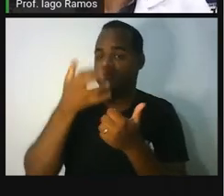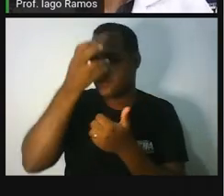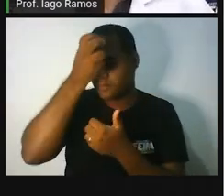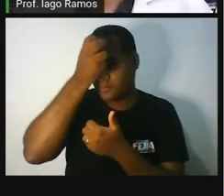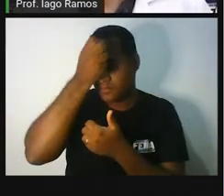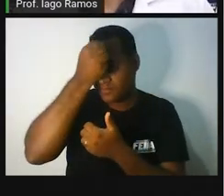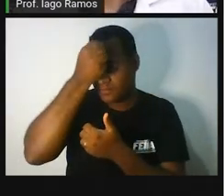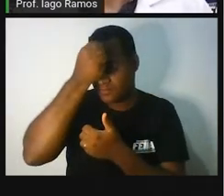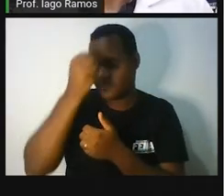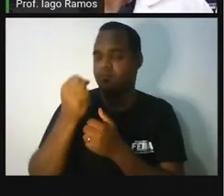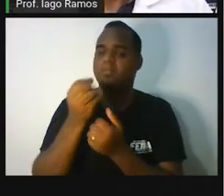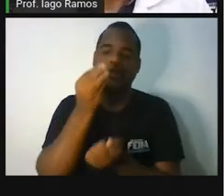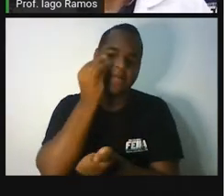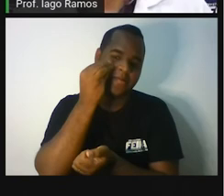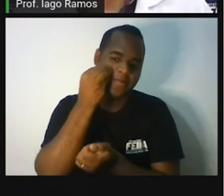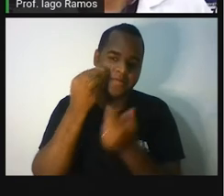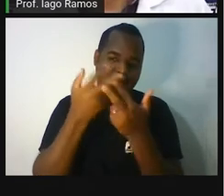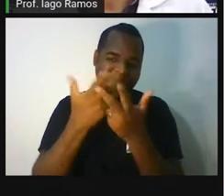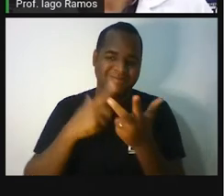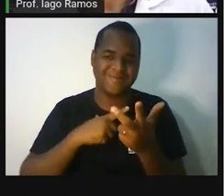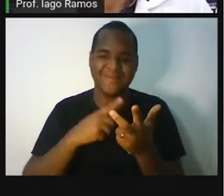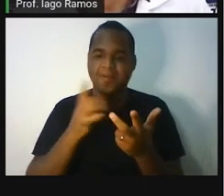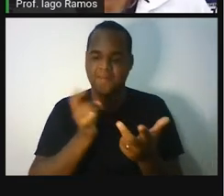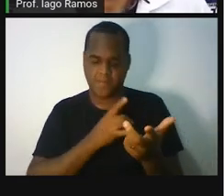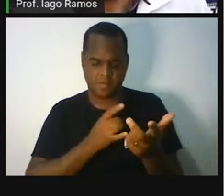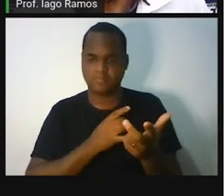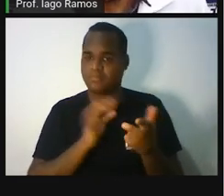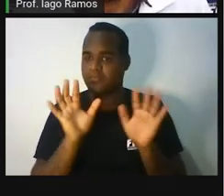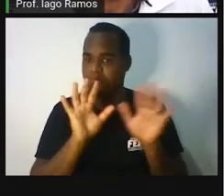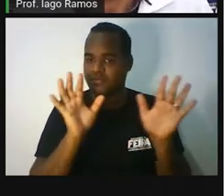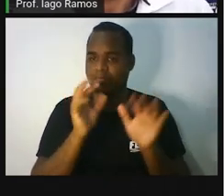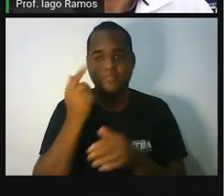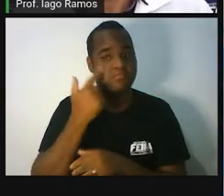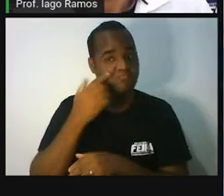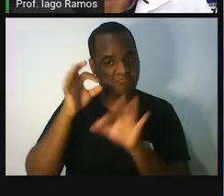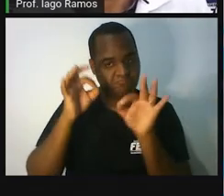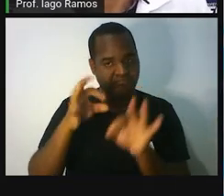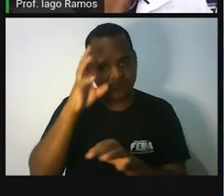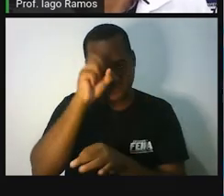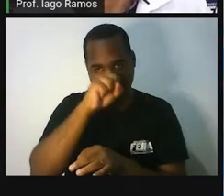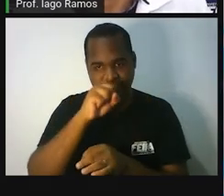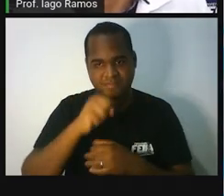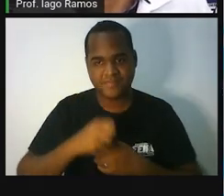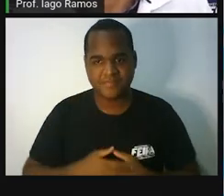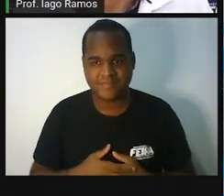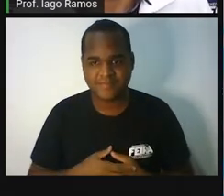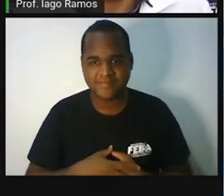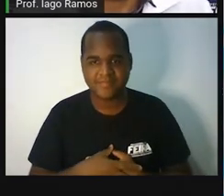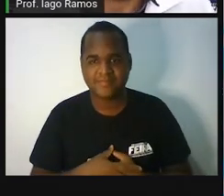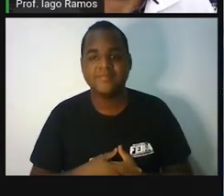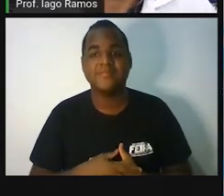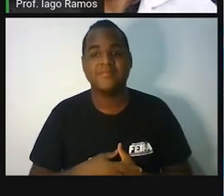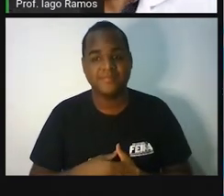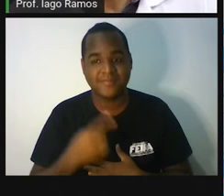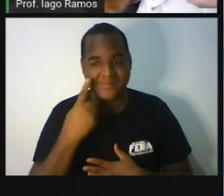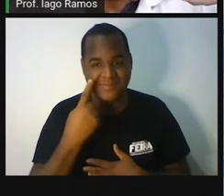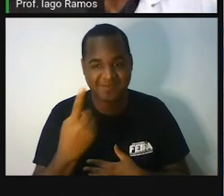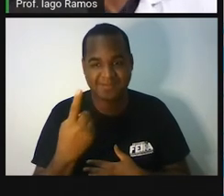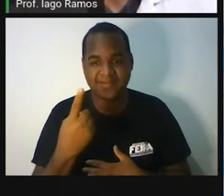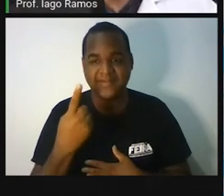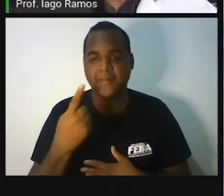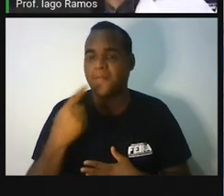Aprendeu, é hora de testar para ver se aprendeu mesmo. Certo? Então, tem aqui um joguinho de perguntas e respostas.